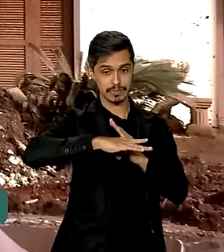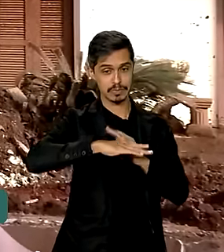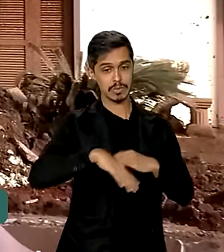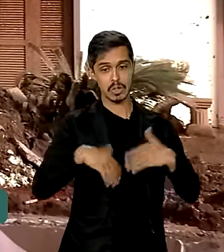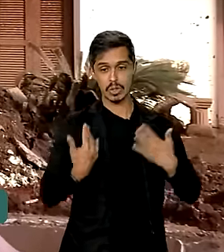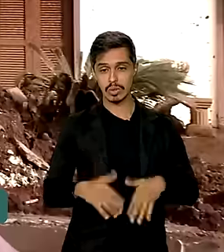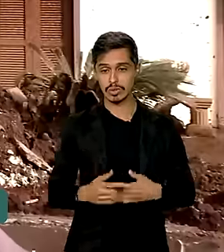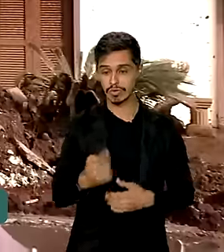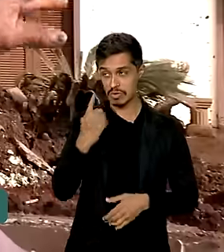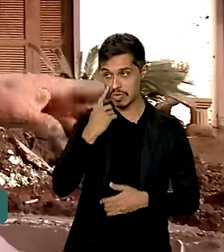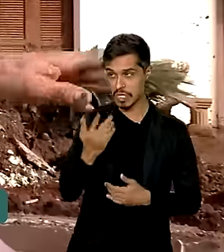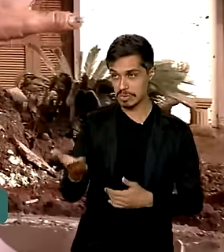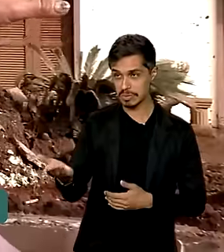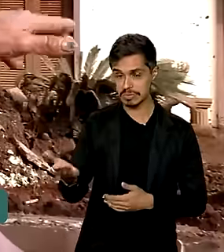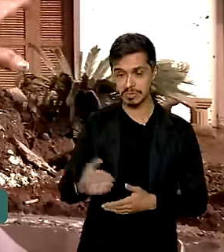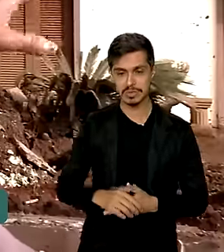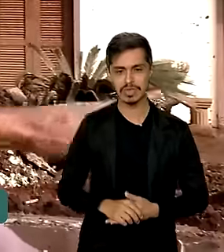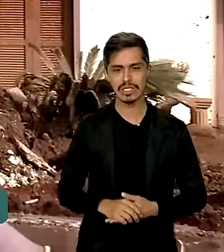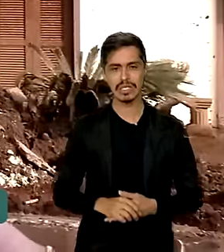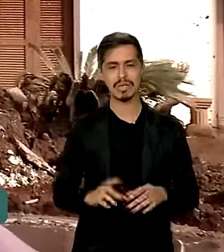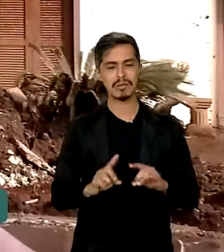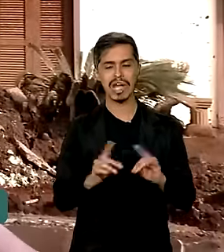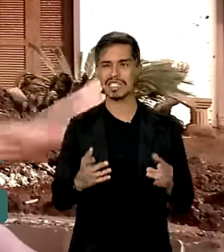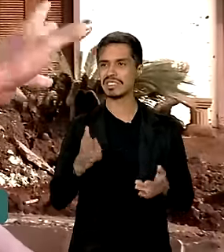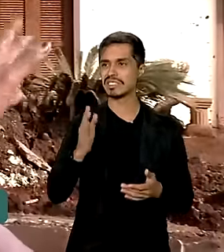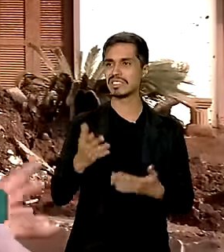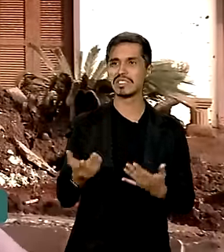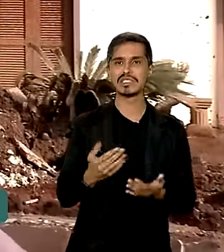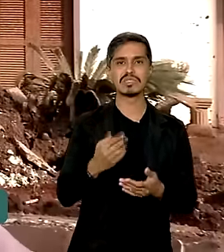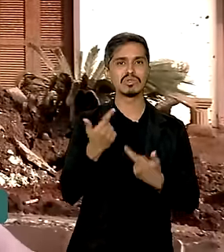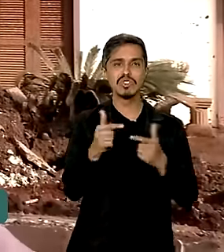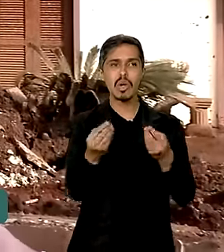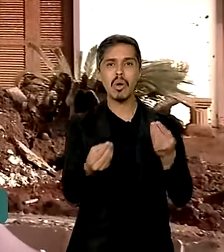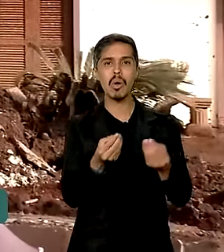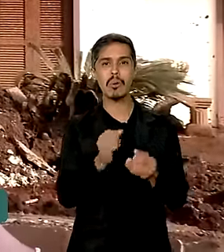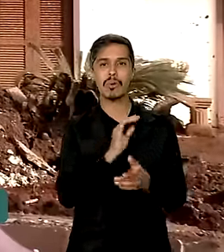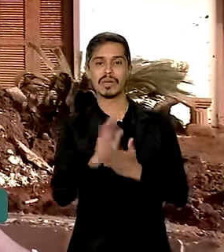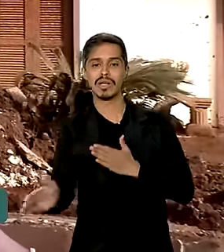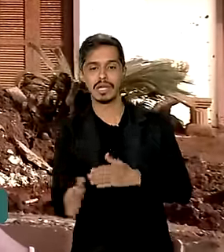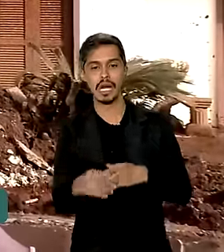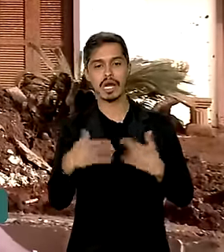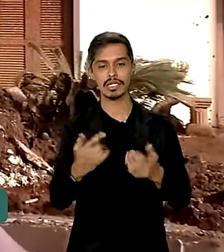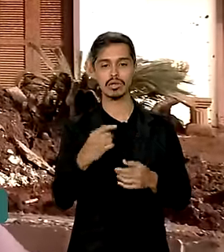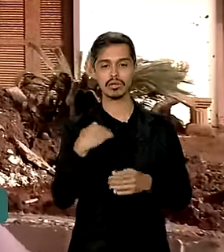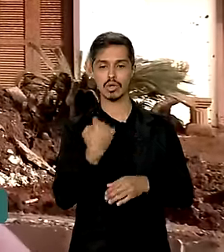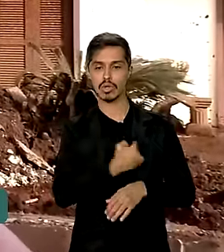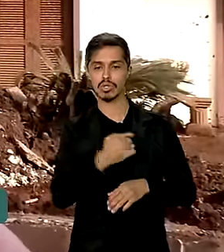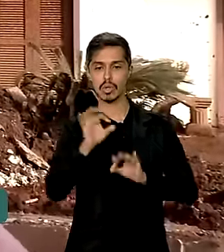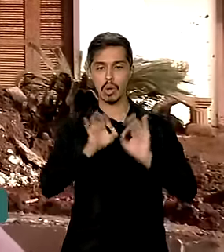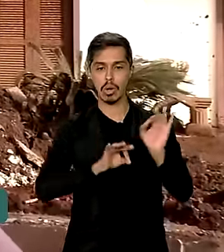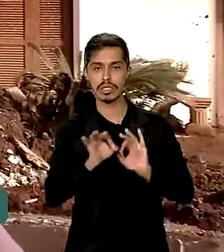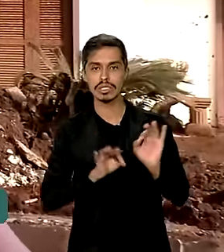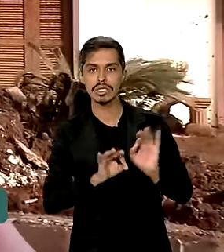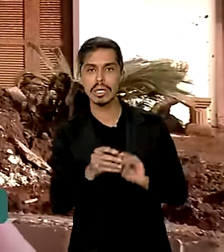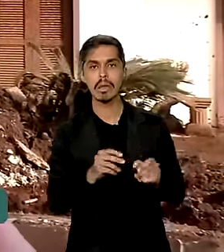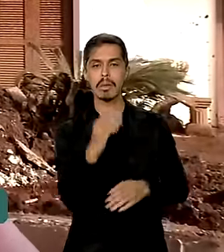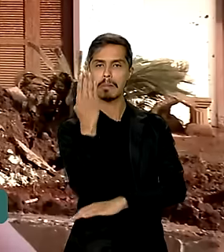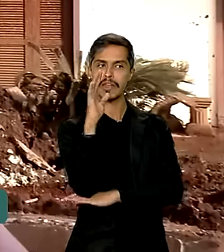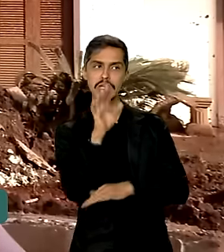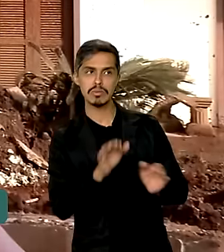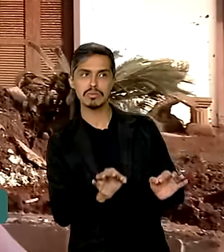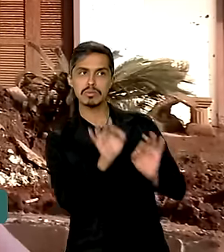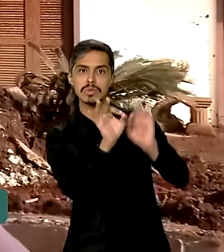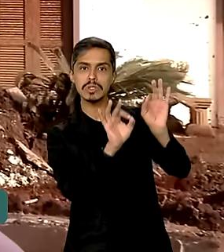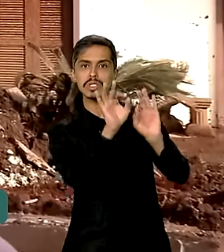Nós íamos botar a coisa para cima, mas daí já não tinha mais nem como sair. E botamos um daima lá e fiquemos. Quando